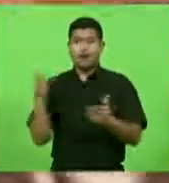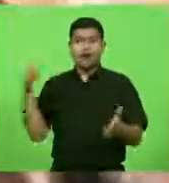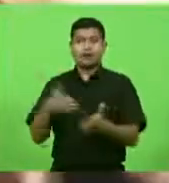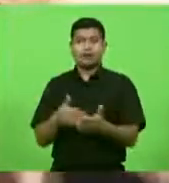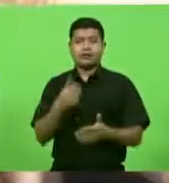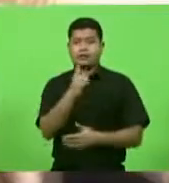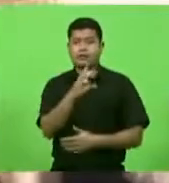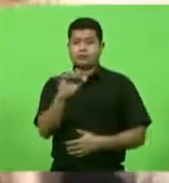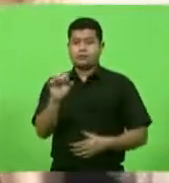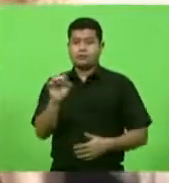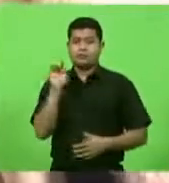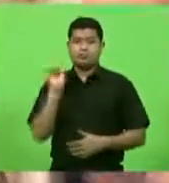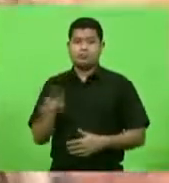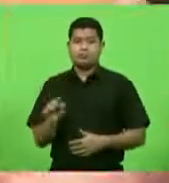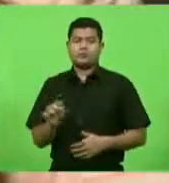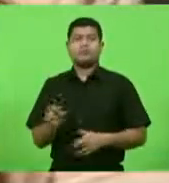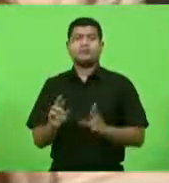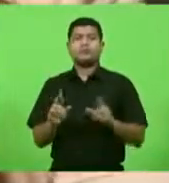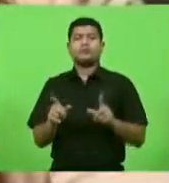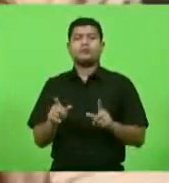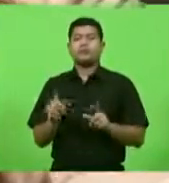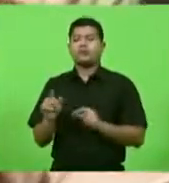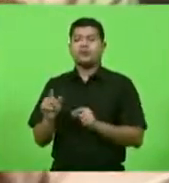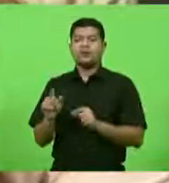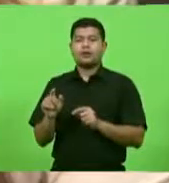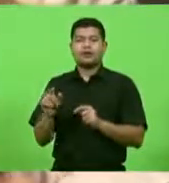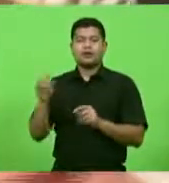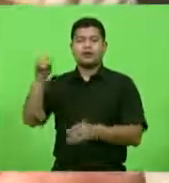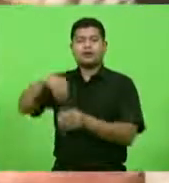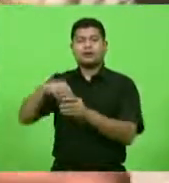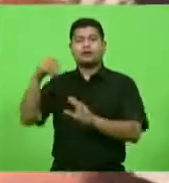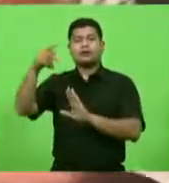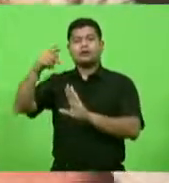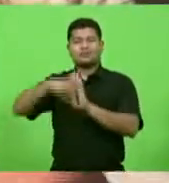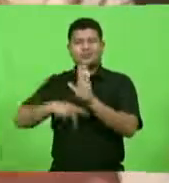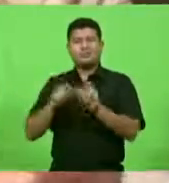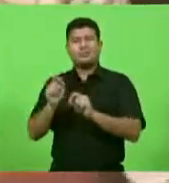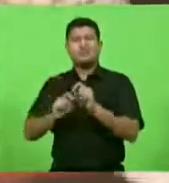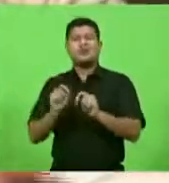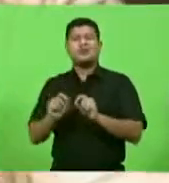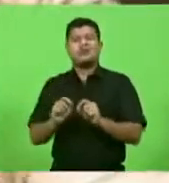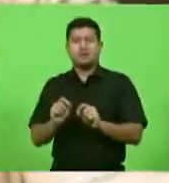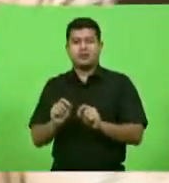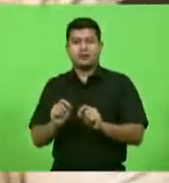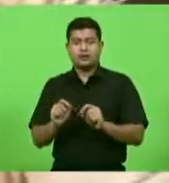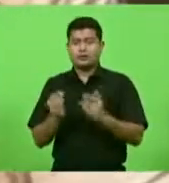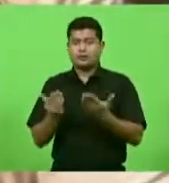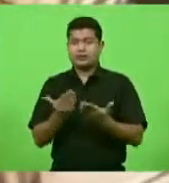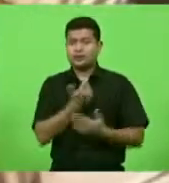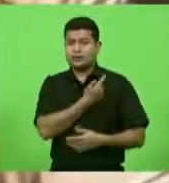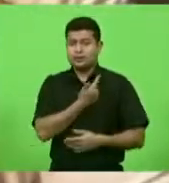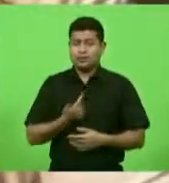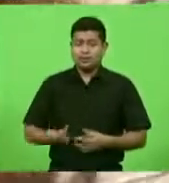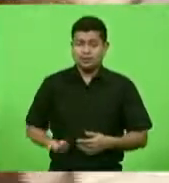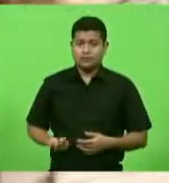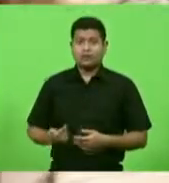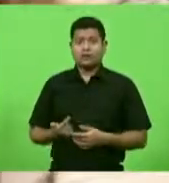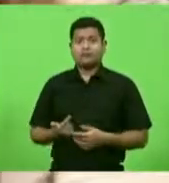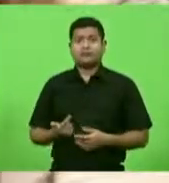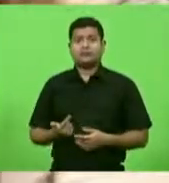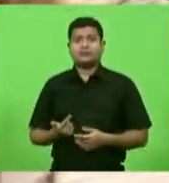o que que tem de diferente esse programa o estado vai aportar vai